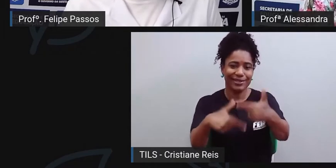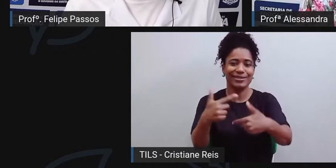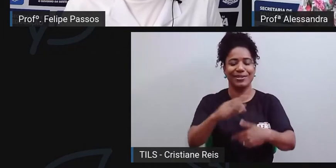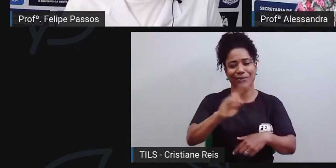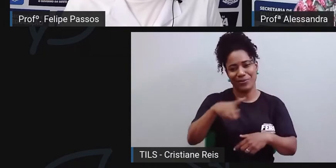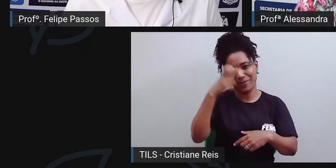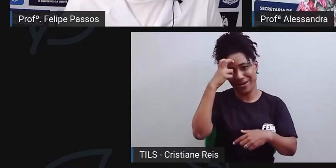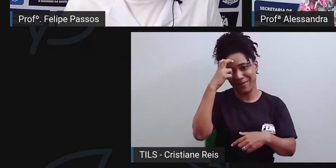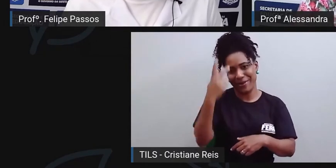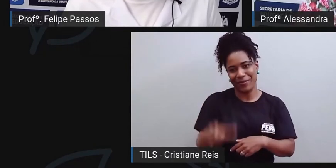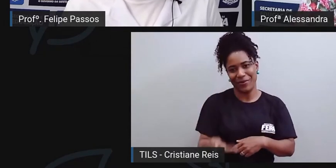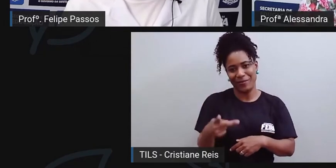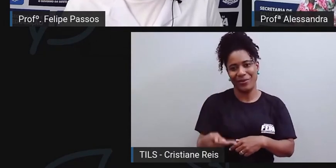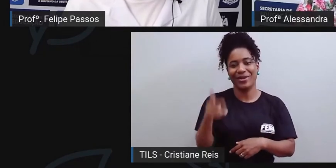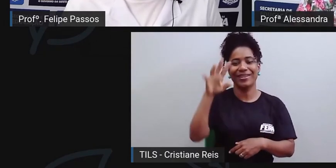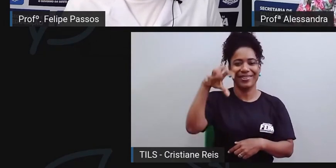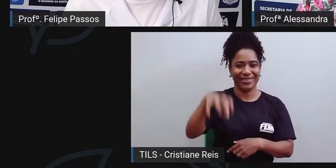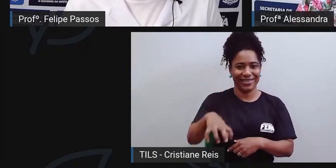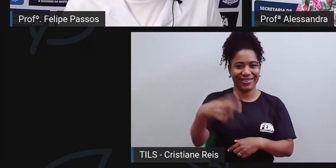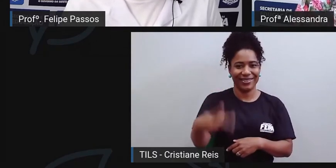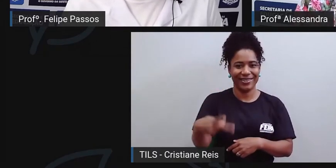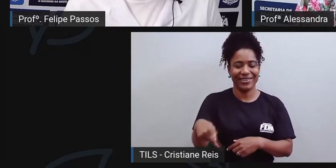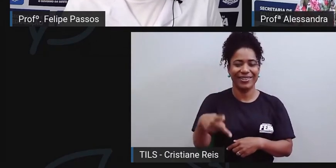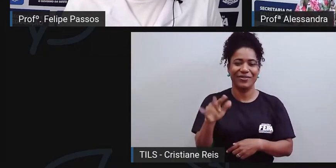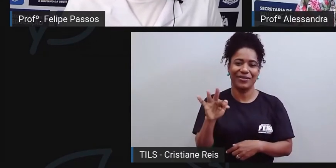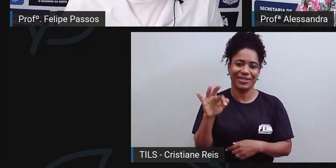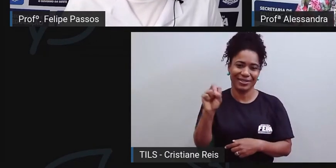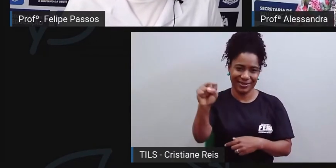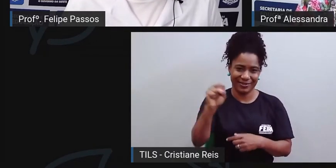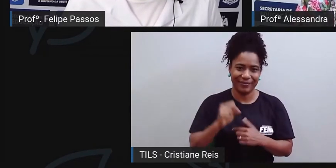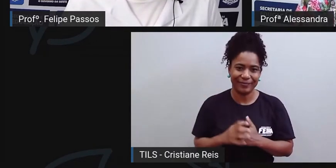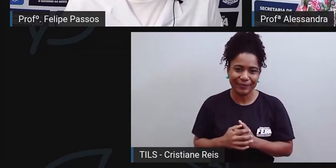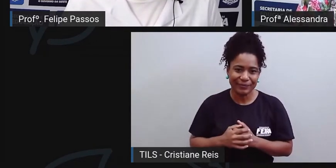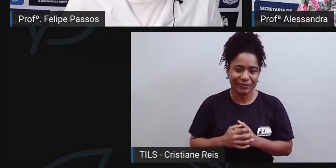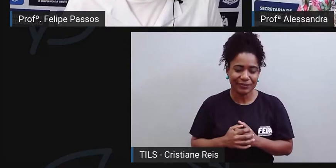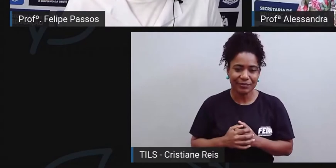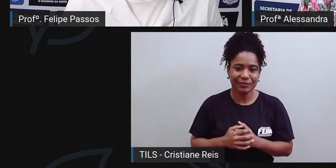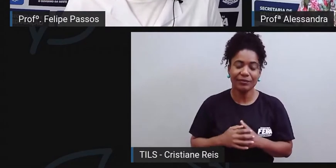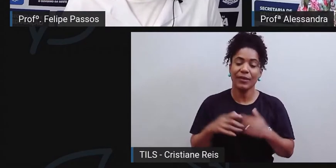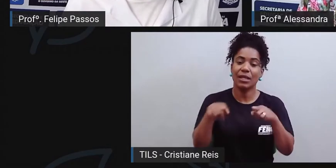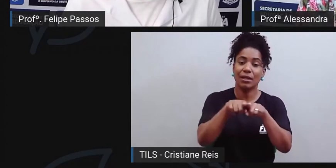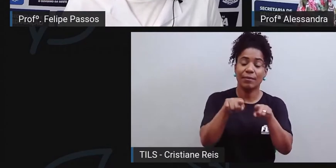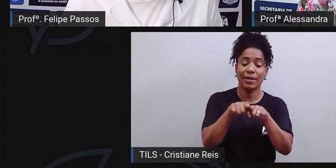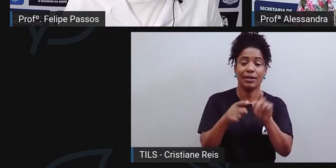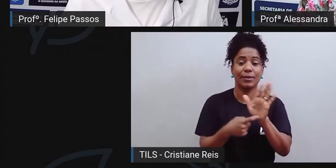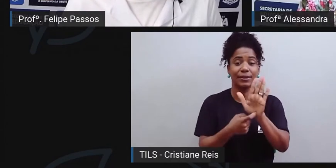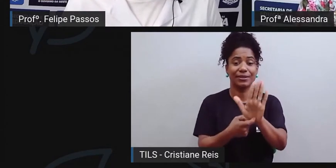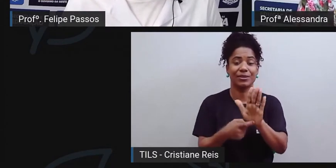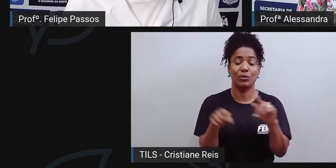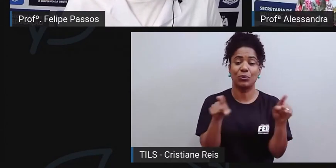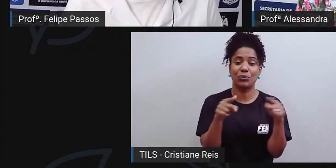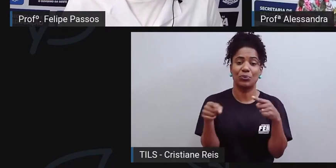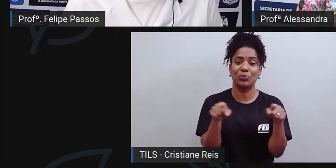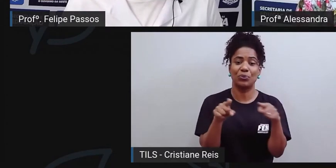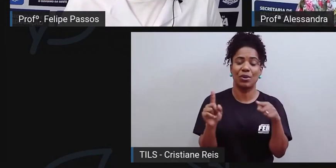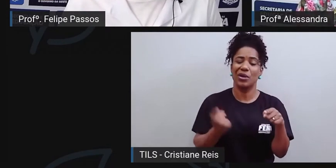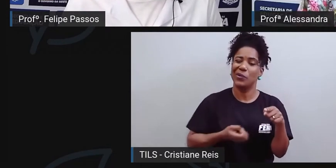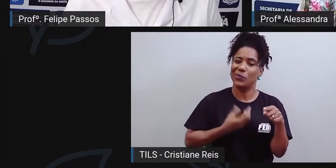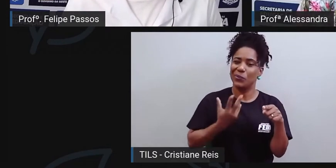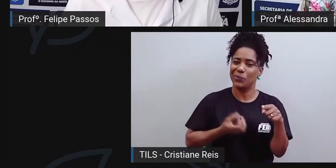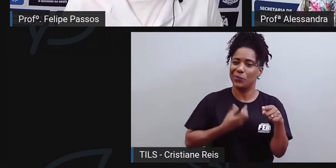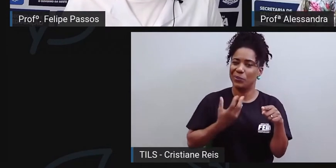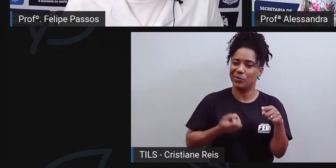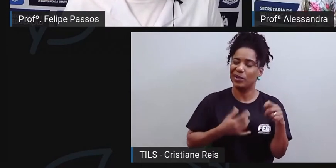região. Em termos de apresentações musicais e de poesia, a gente perdeu muito.